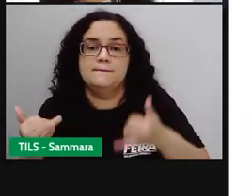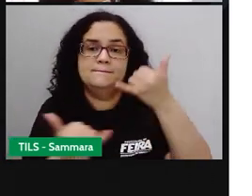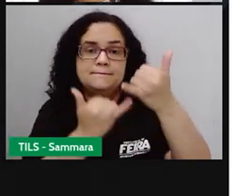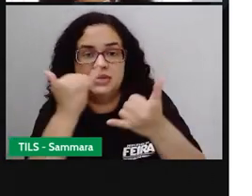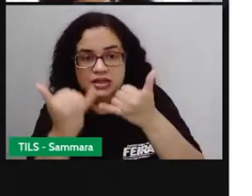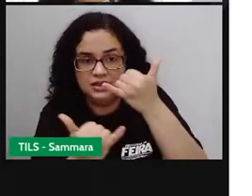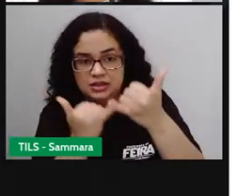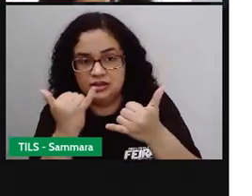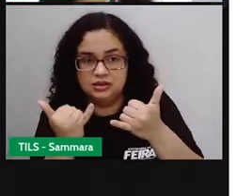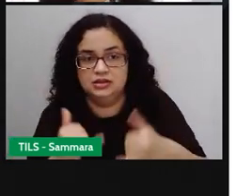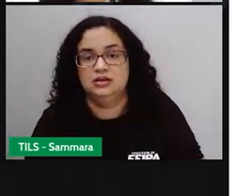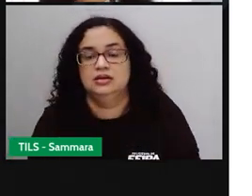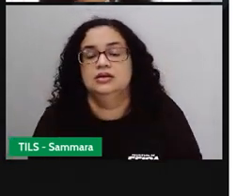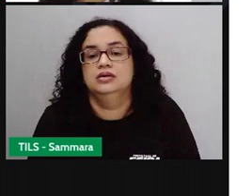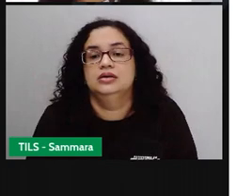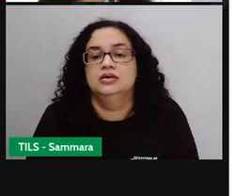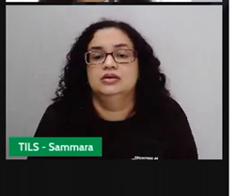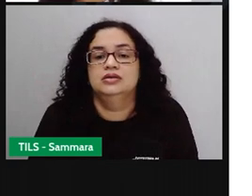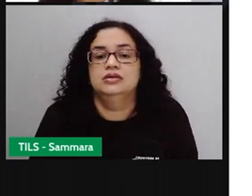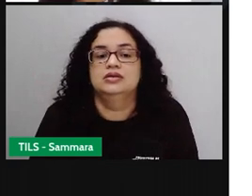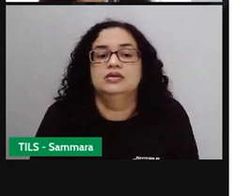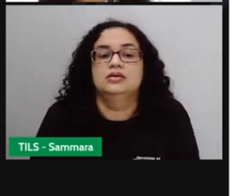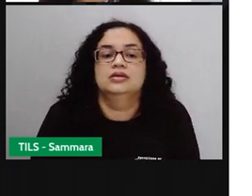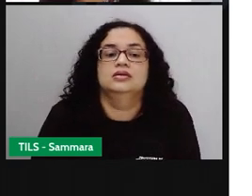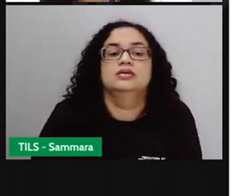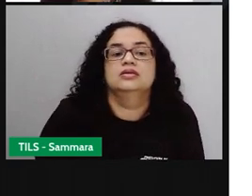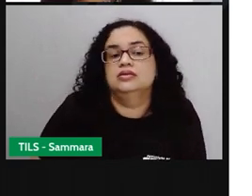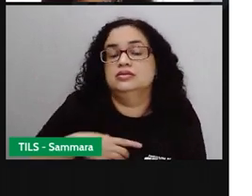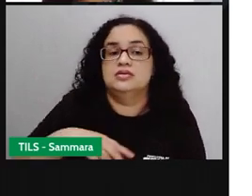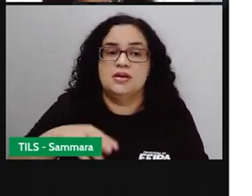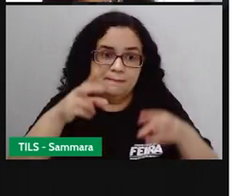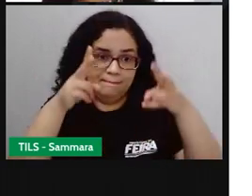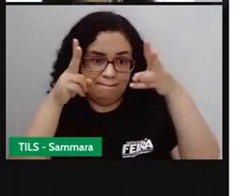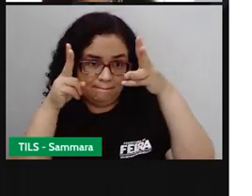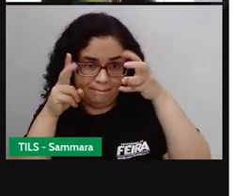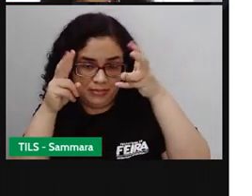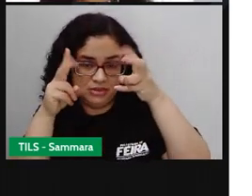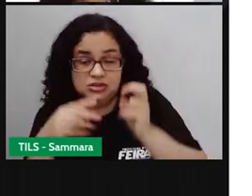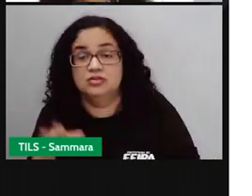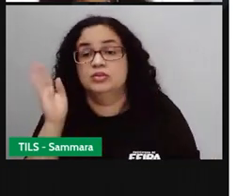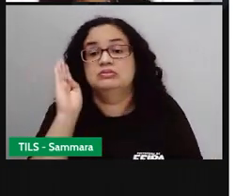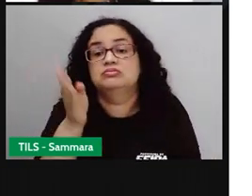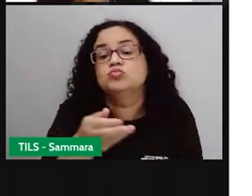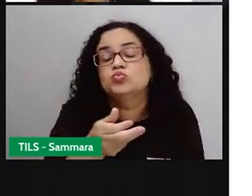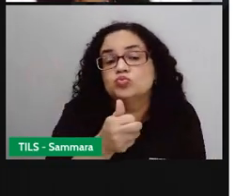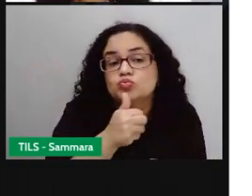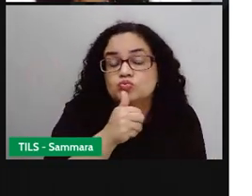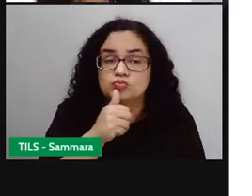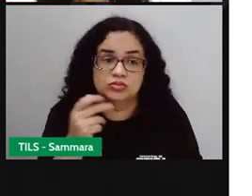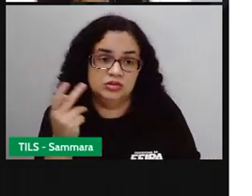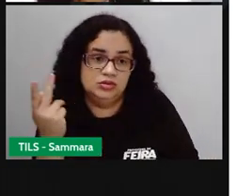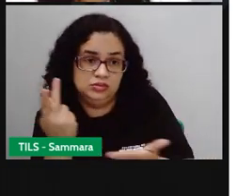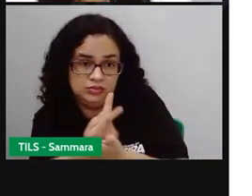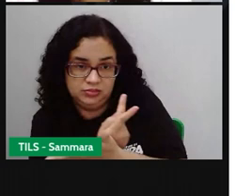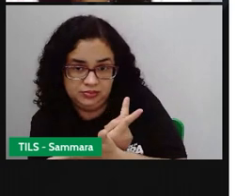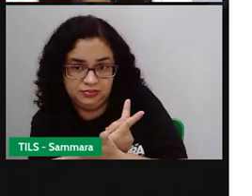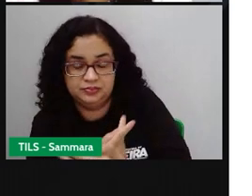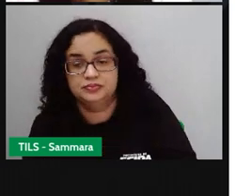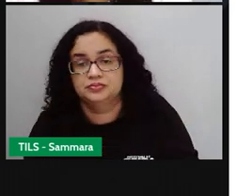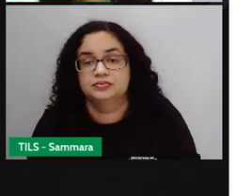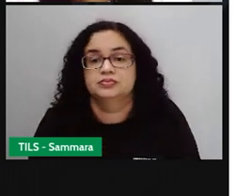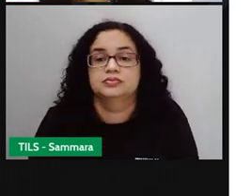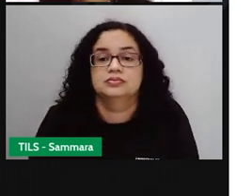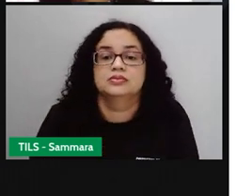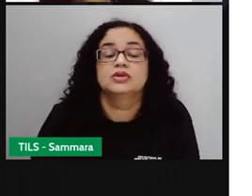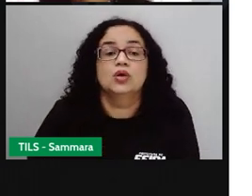brincarão olha só brincarão a gente percebe que é uma ação que ainda vai acontecer não